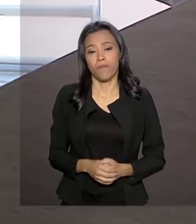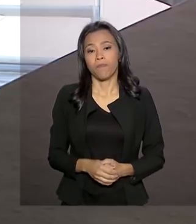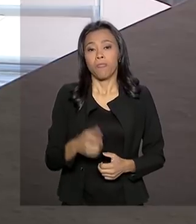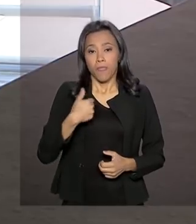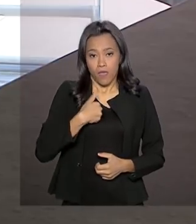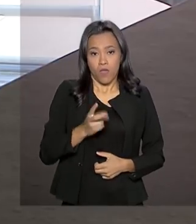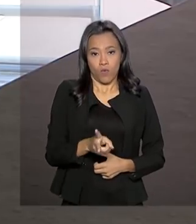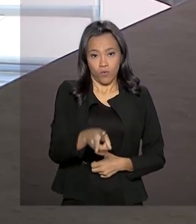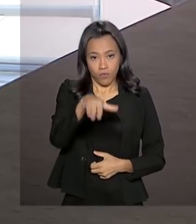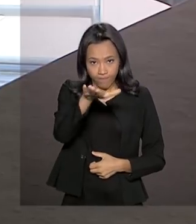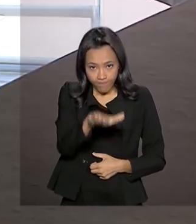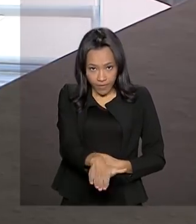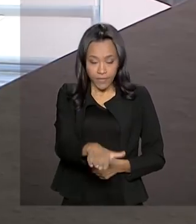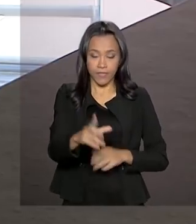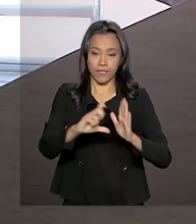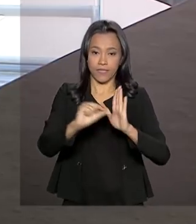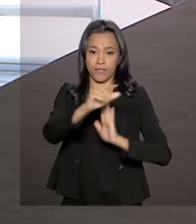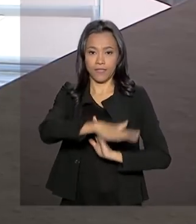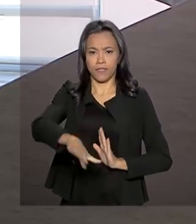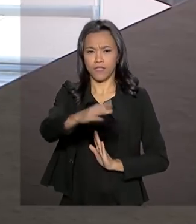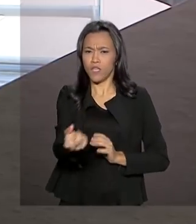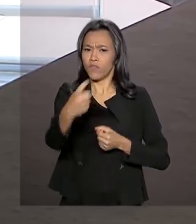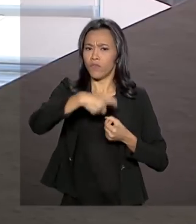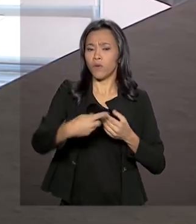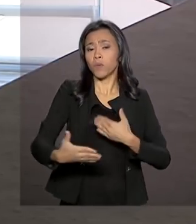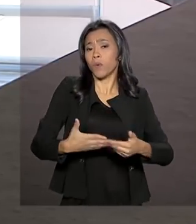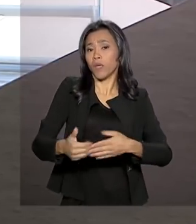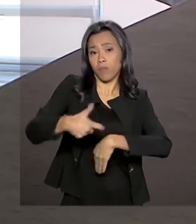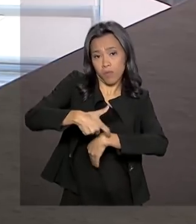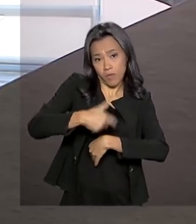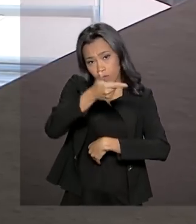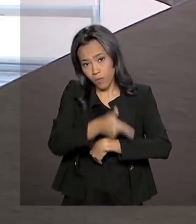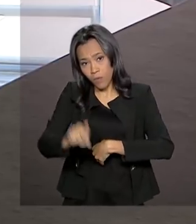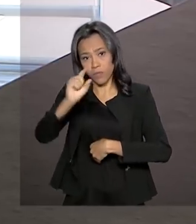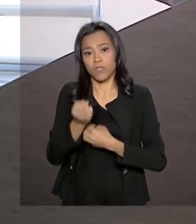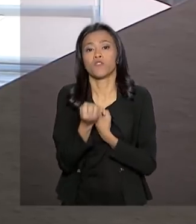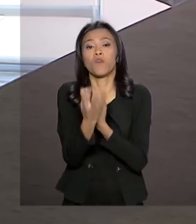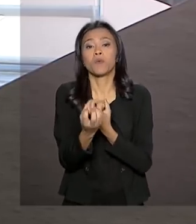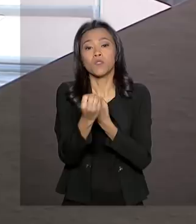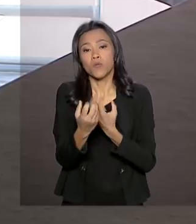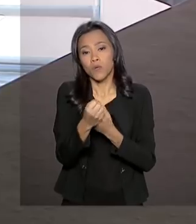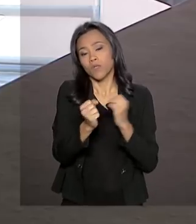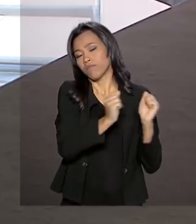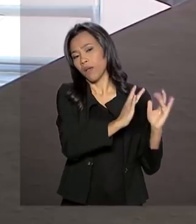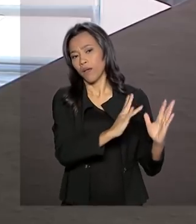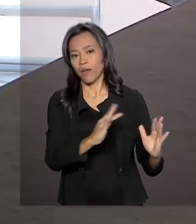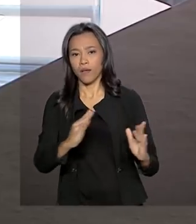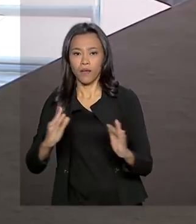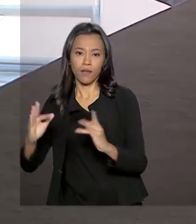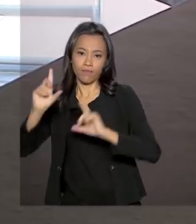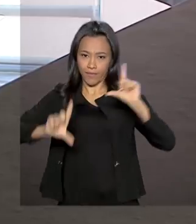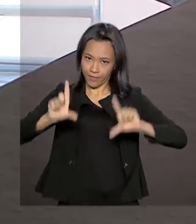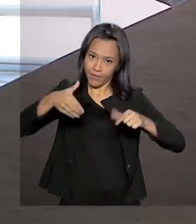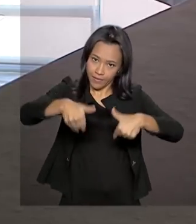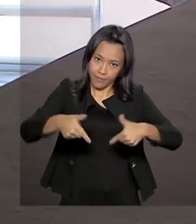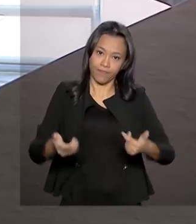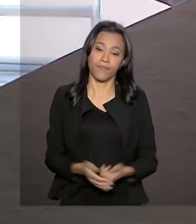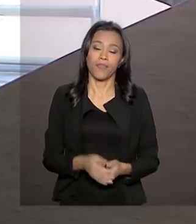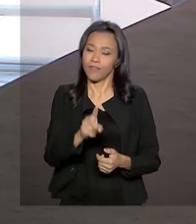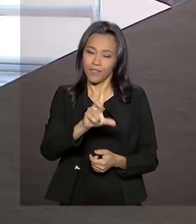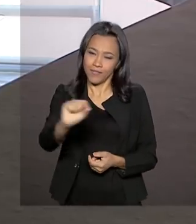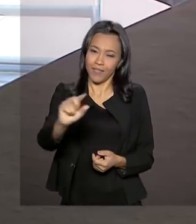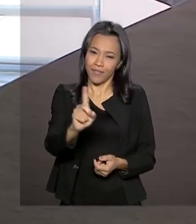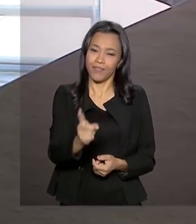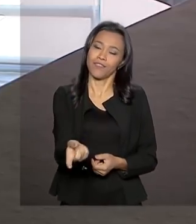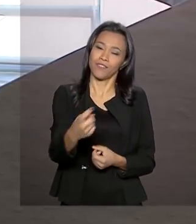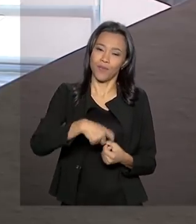Eu continuo aqui no Palácio do Planalto e volto a qualquer momento com outras informações ao longo da nossa programação. E você não saia